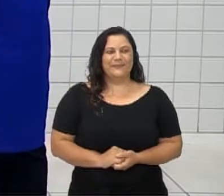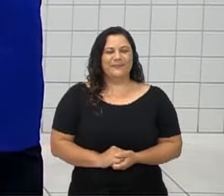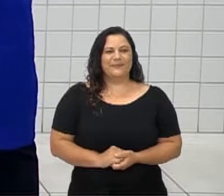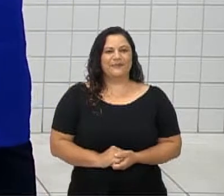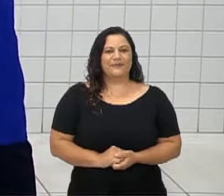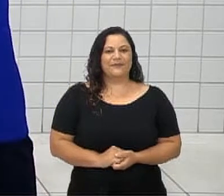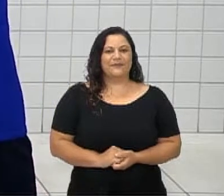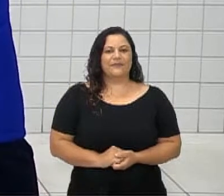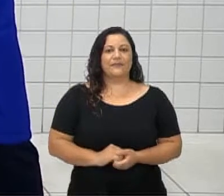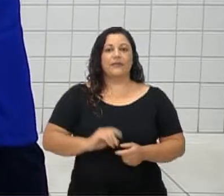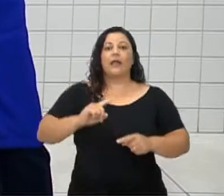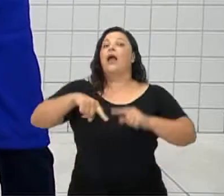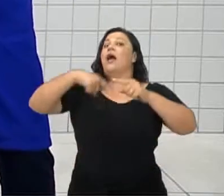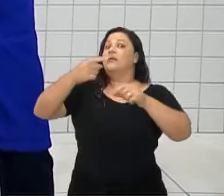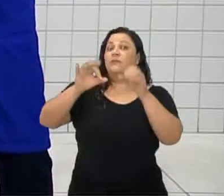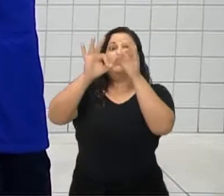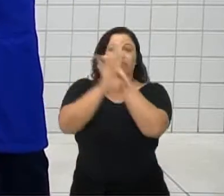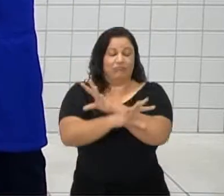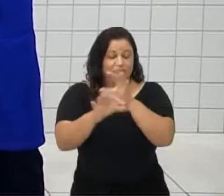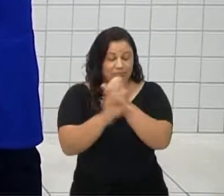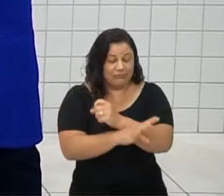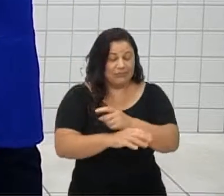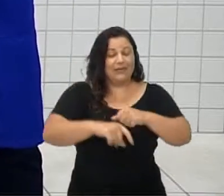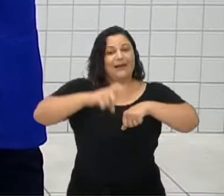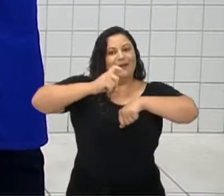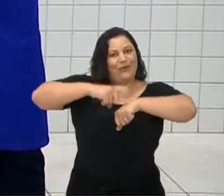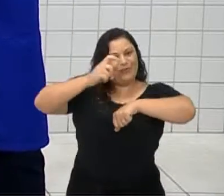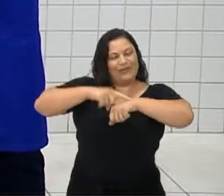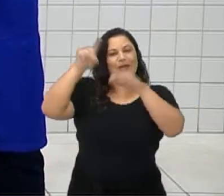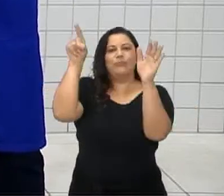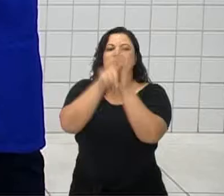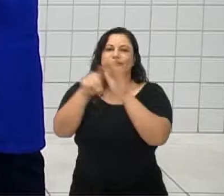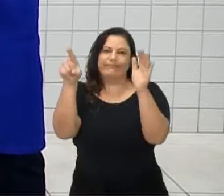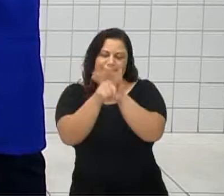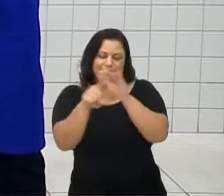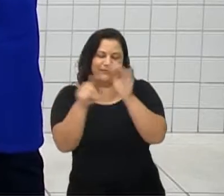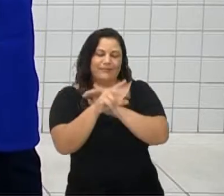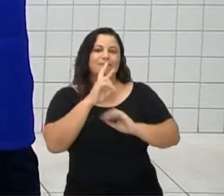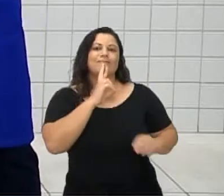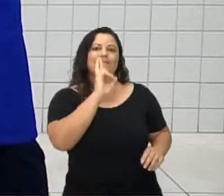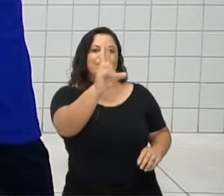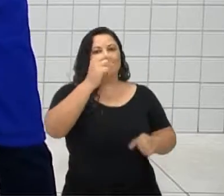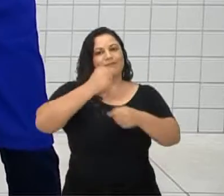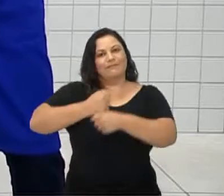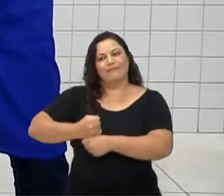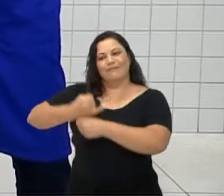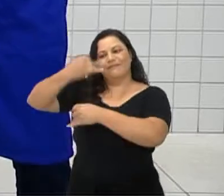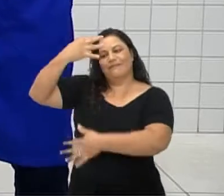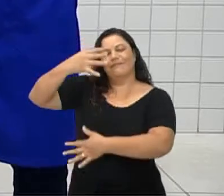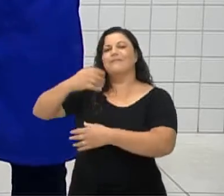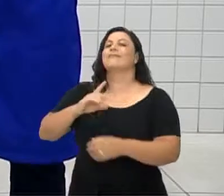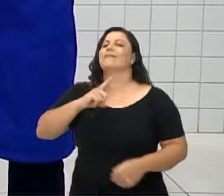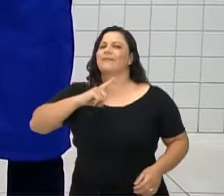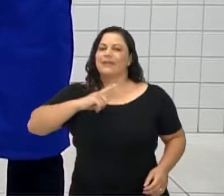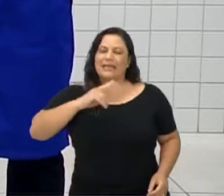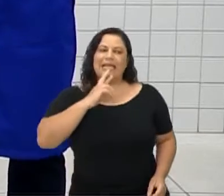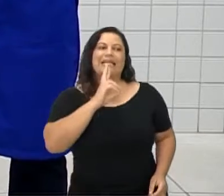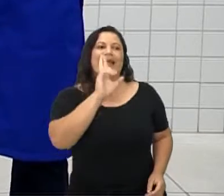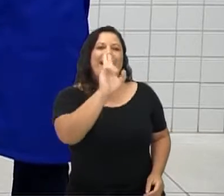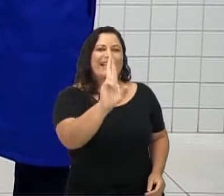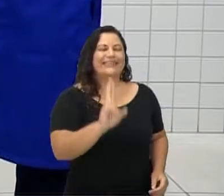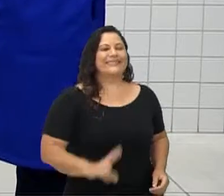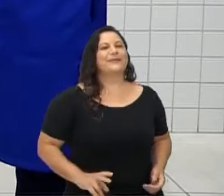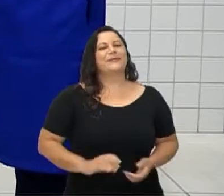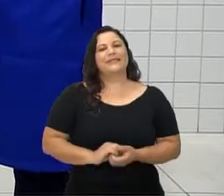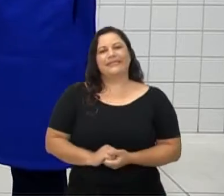Terminado, então, o nosso tempo do quiz. Vamos esperar aqui se nós já temos a resposta. Já temos a resposta. Então,